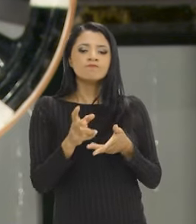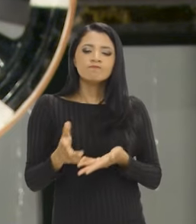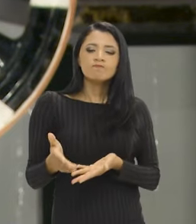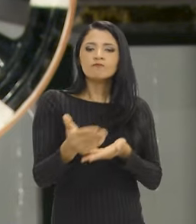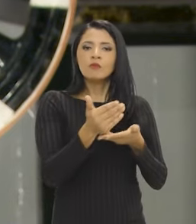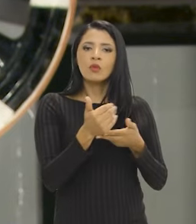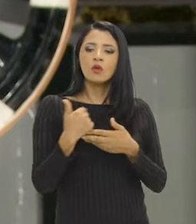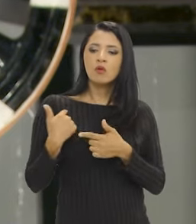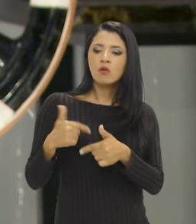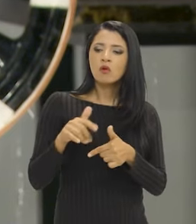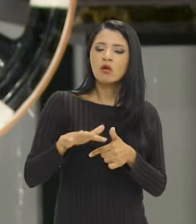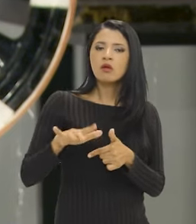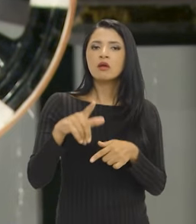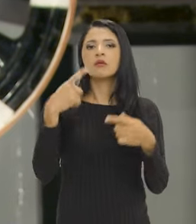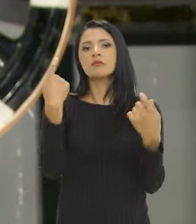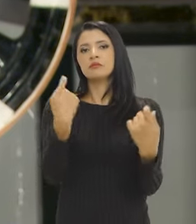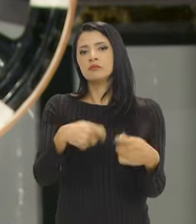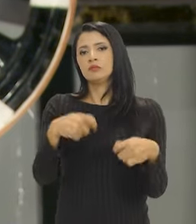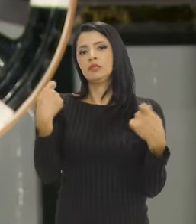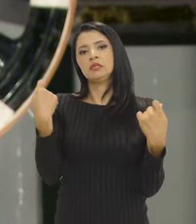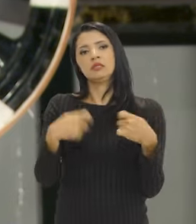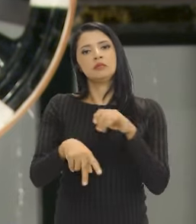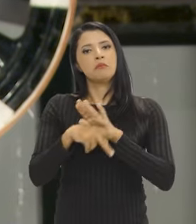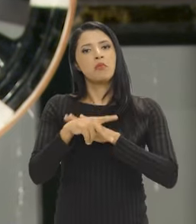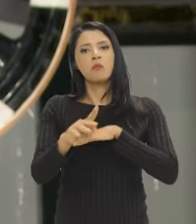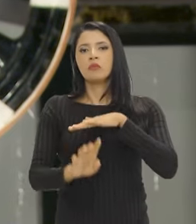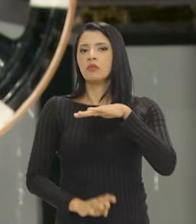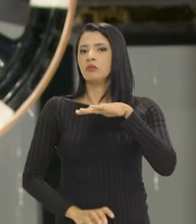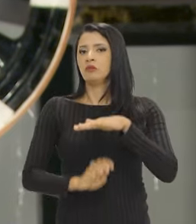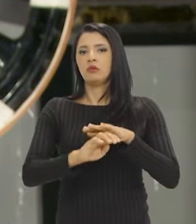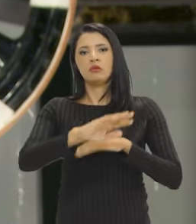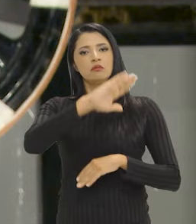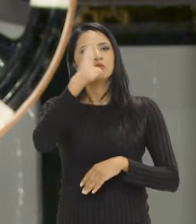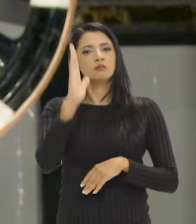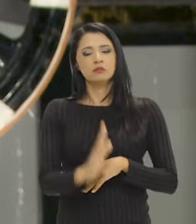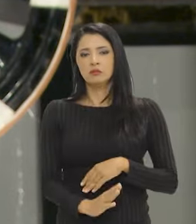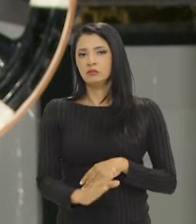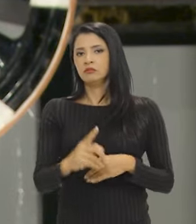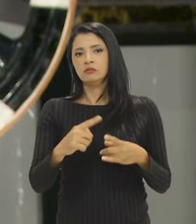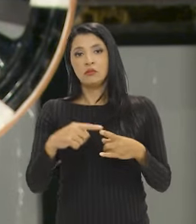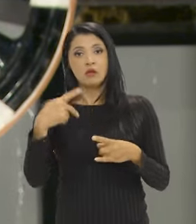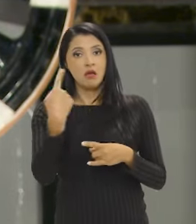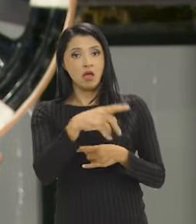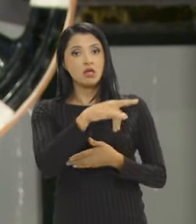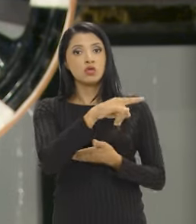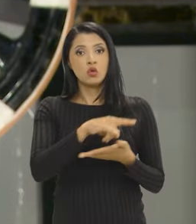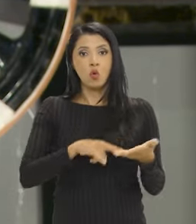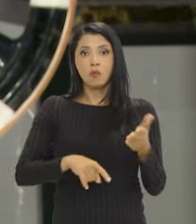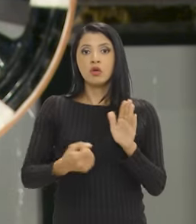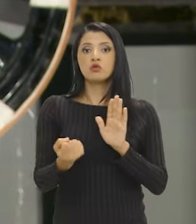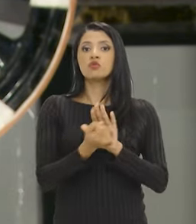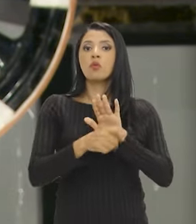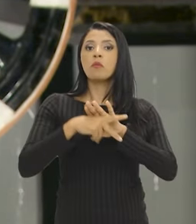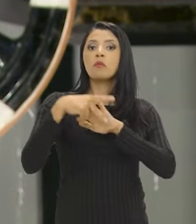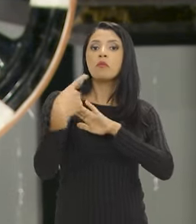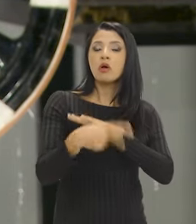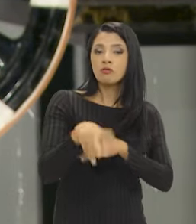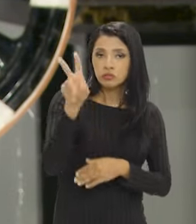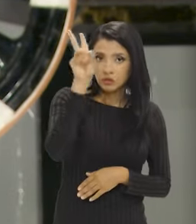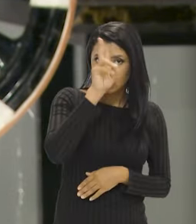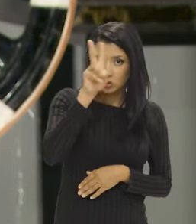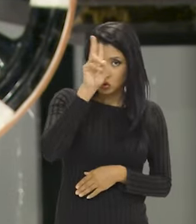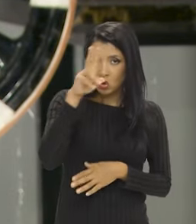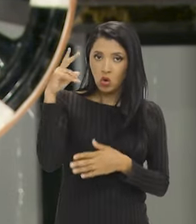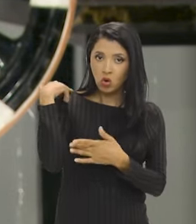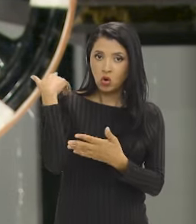absorver uma atuação que precisa ser do Estado brasileiro. Tanto no que diz respeito a esses acervos históricos